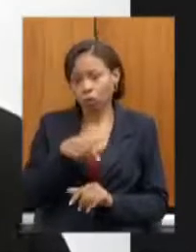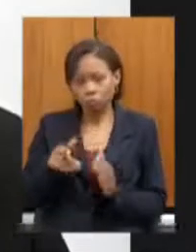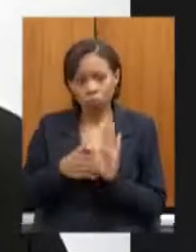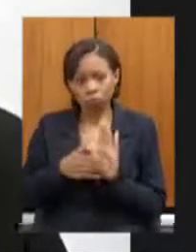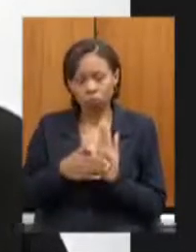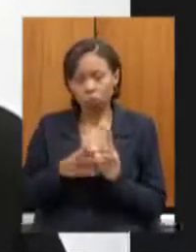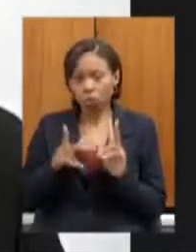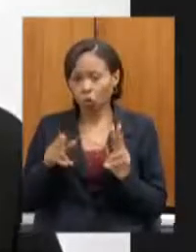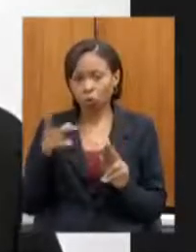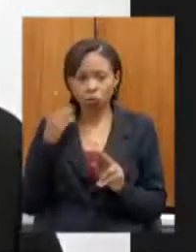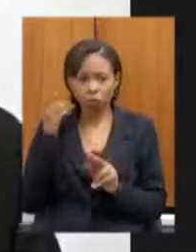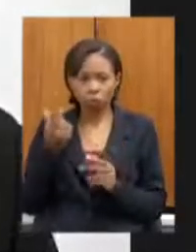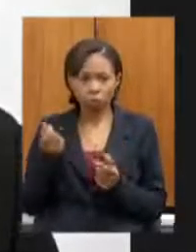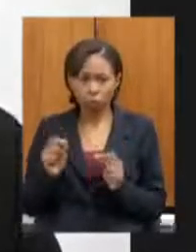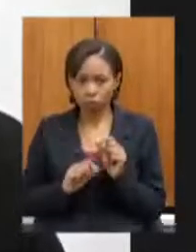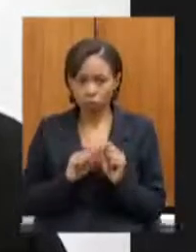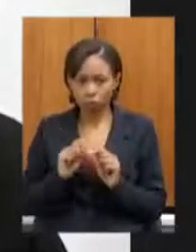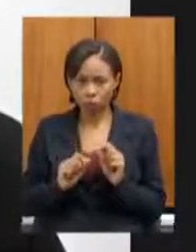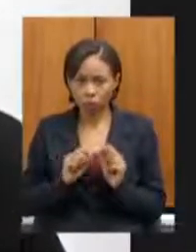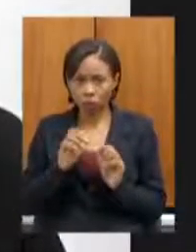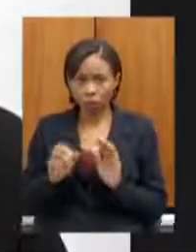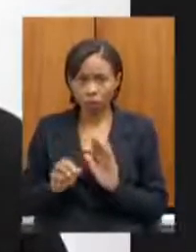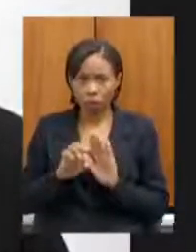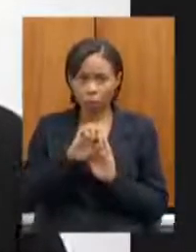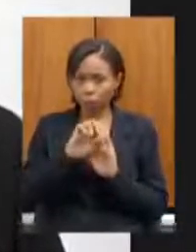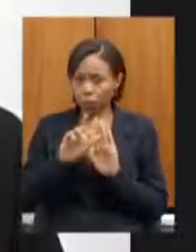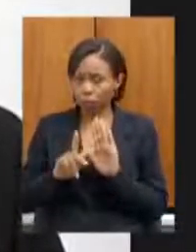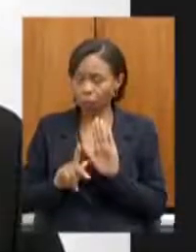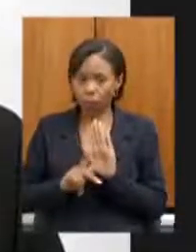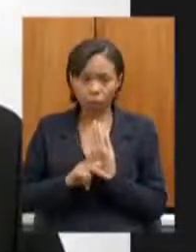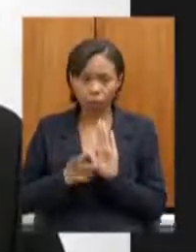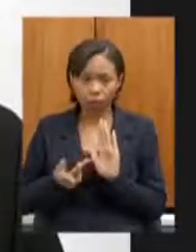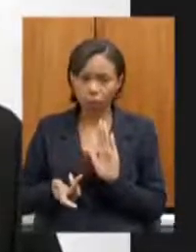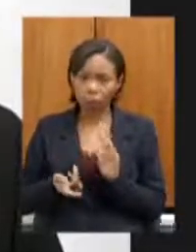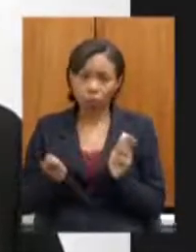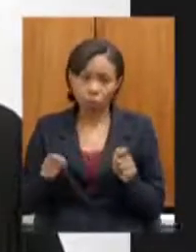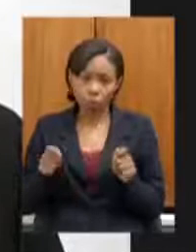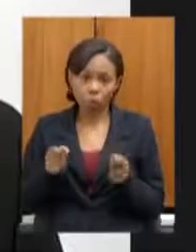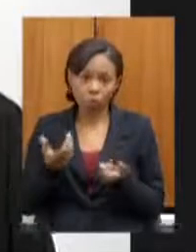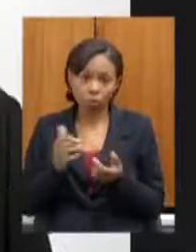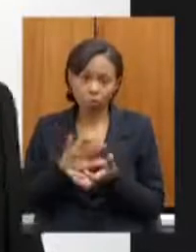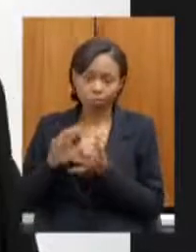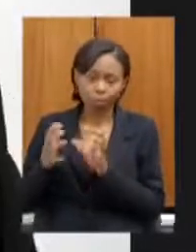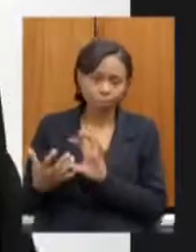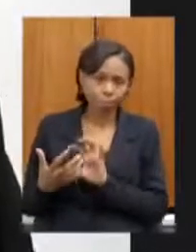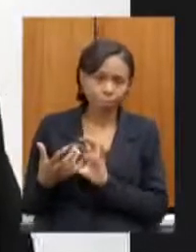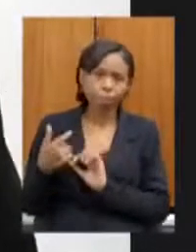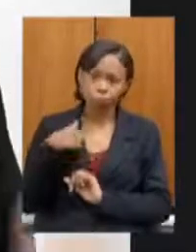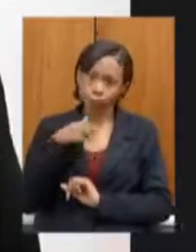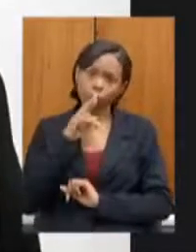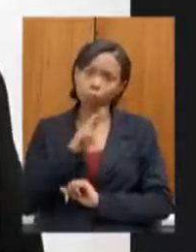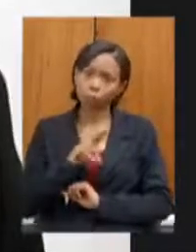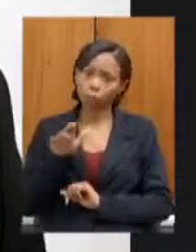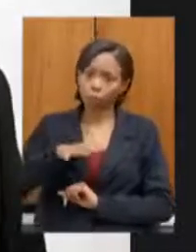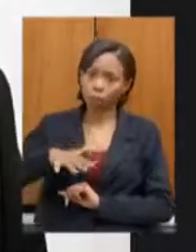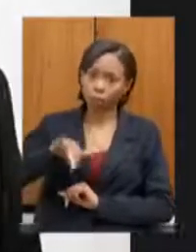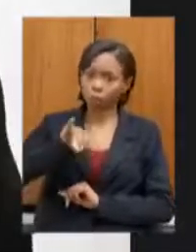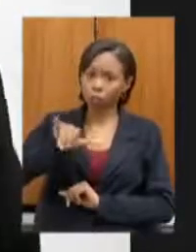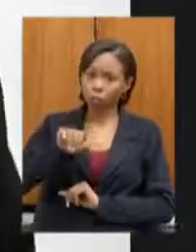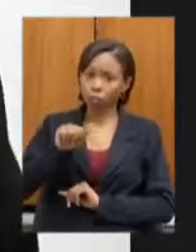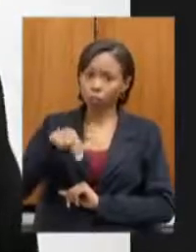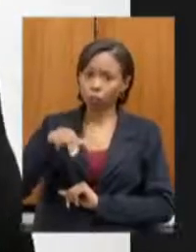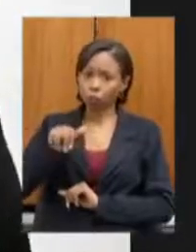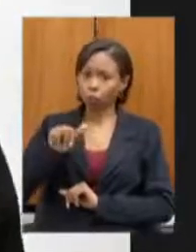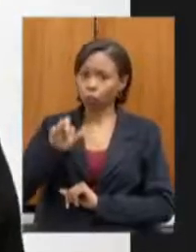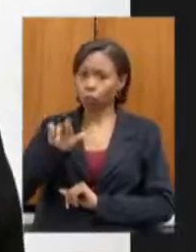emendas parlamentares fossem aportadas para recuperação foi quando eu respondi a região de Januária praticamente nós não